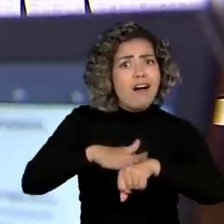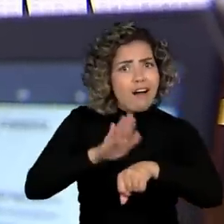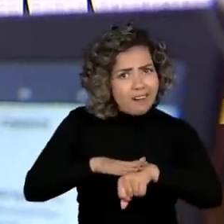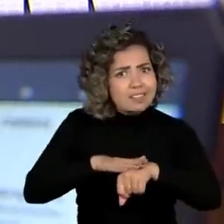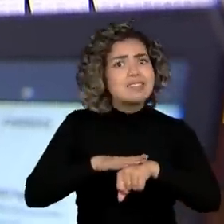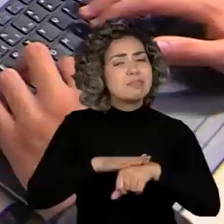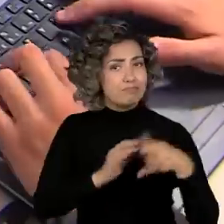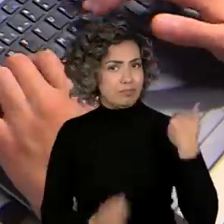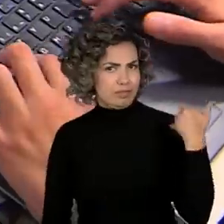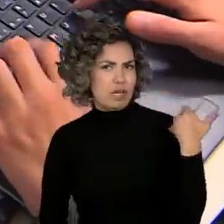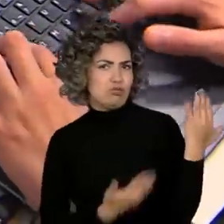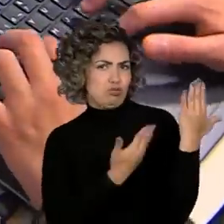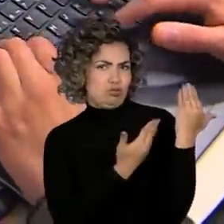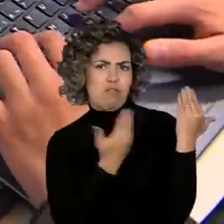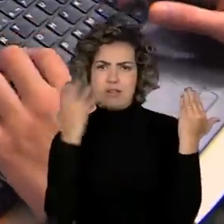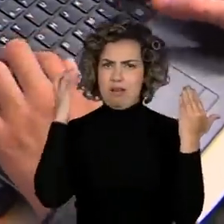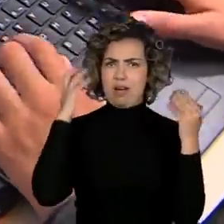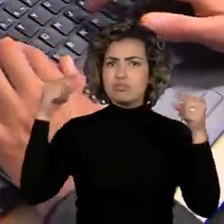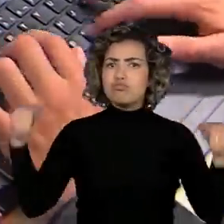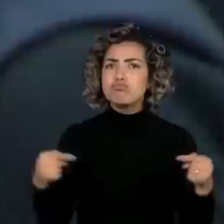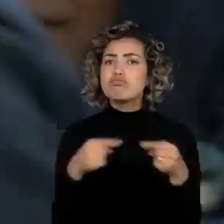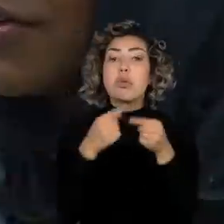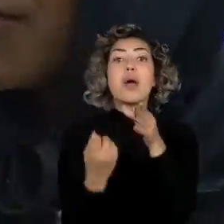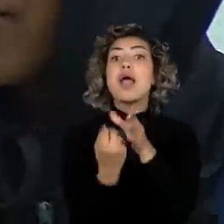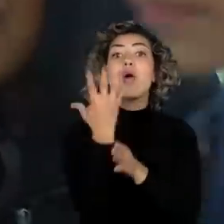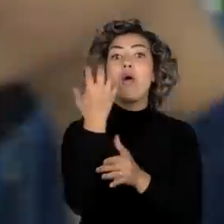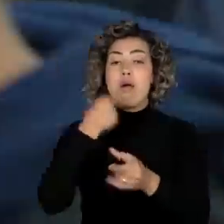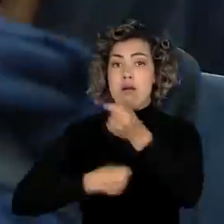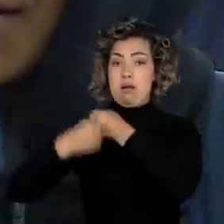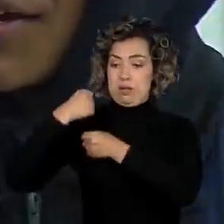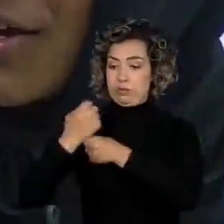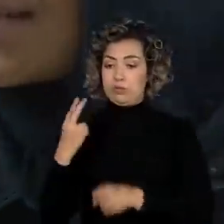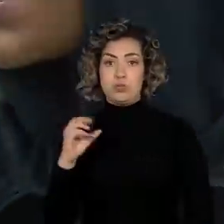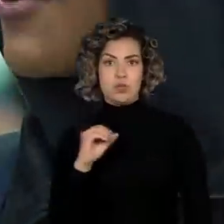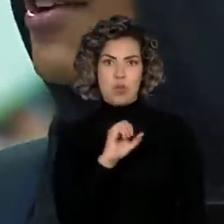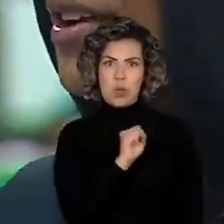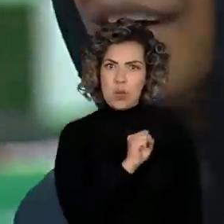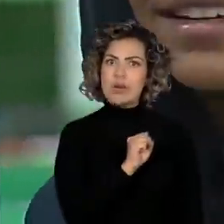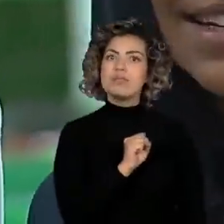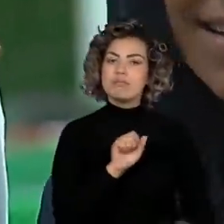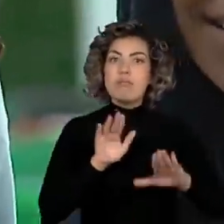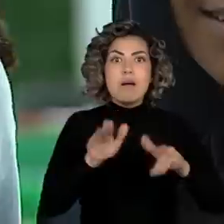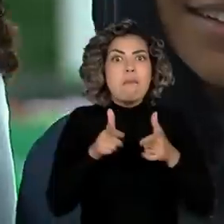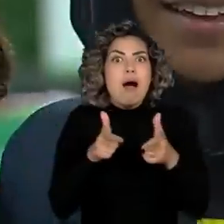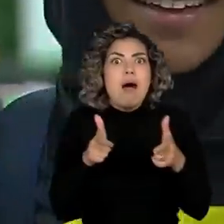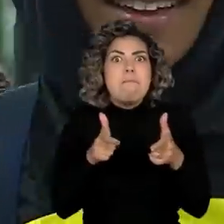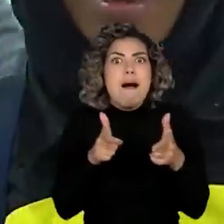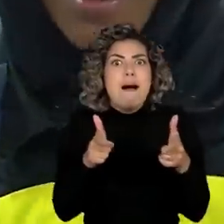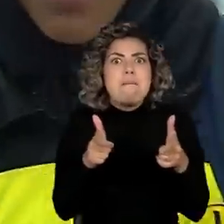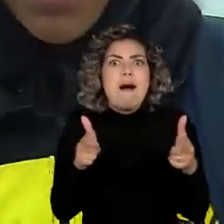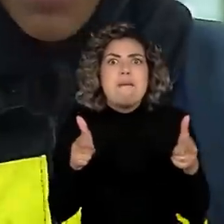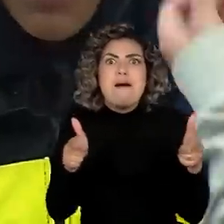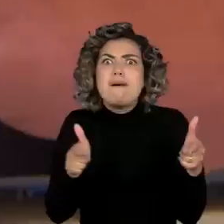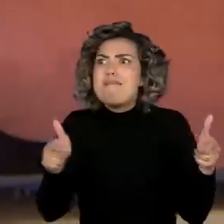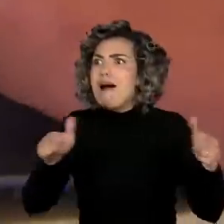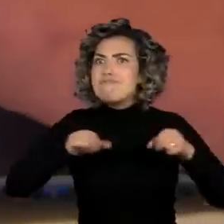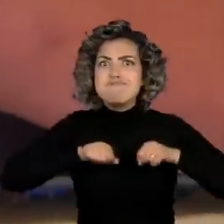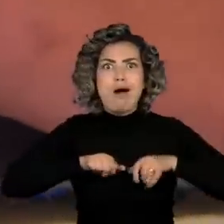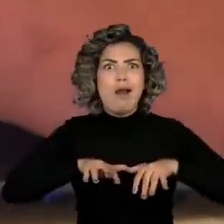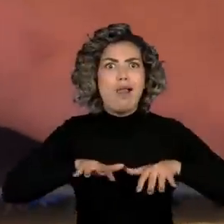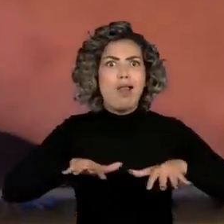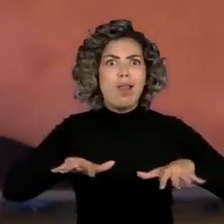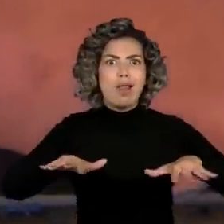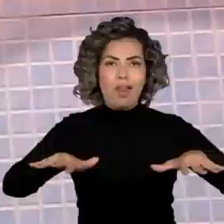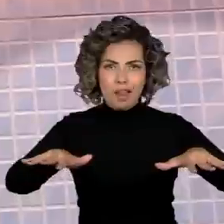Rádio Teens começou em 2008 e foi ganhando cada vez mais espaço dentro da escola. A